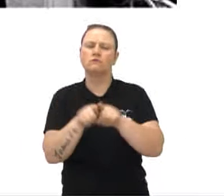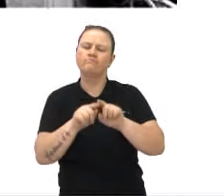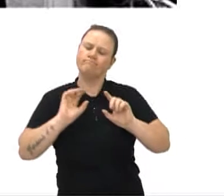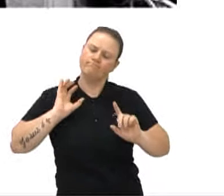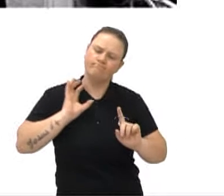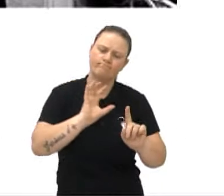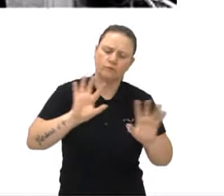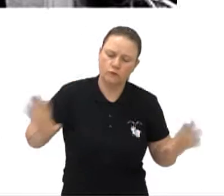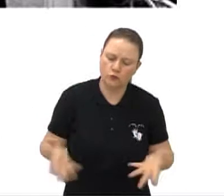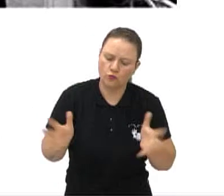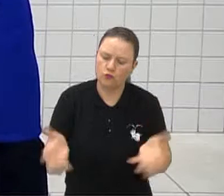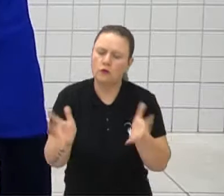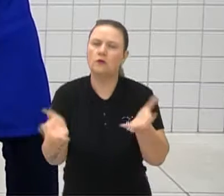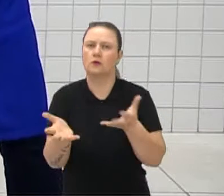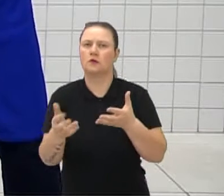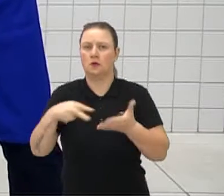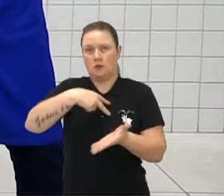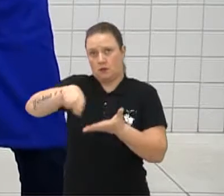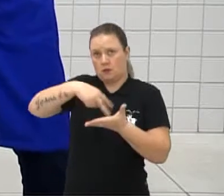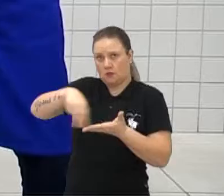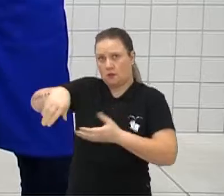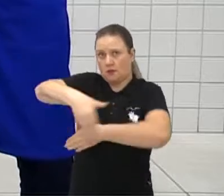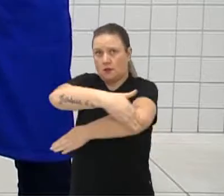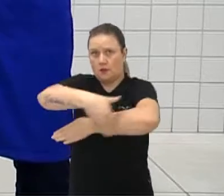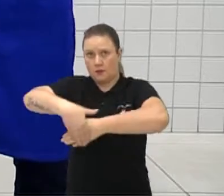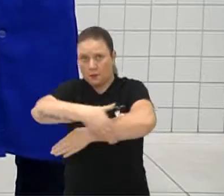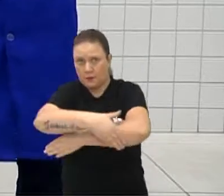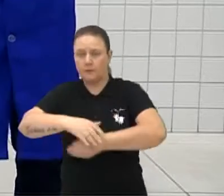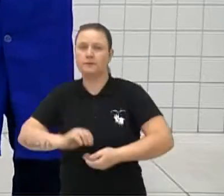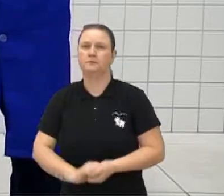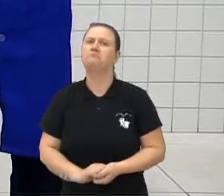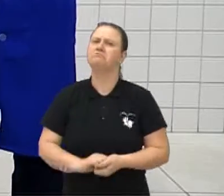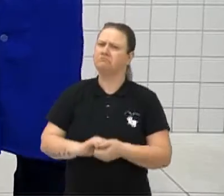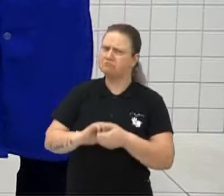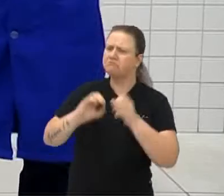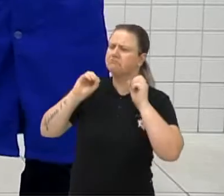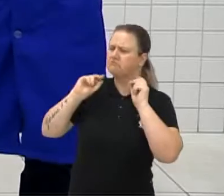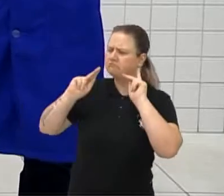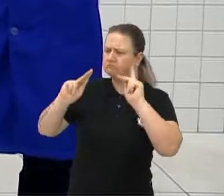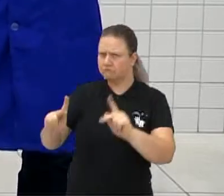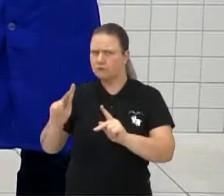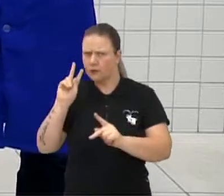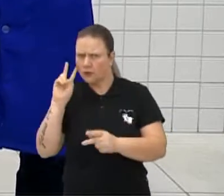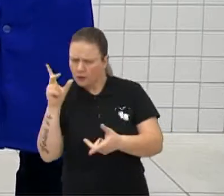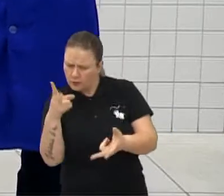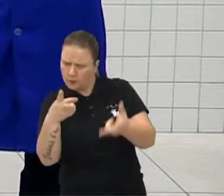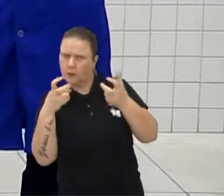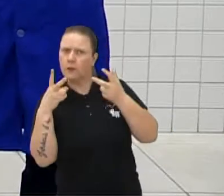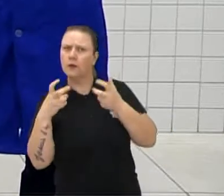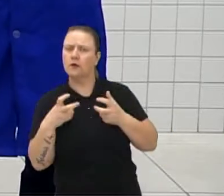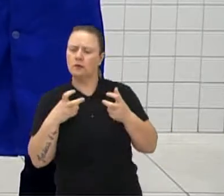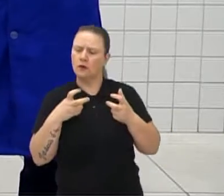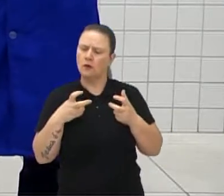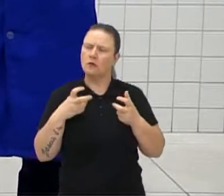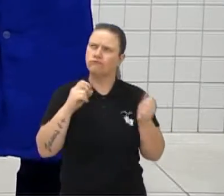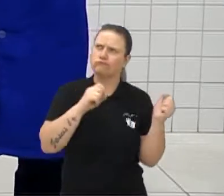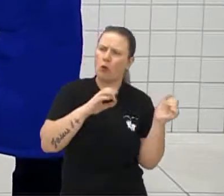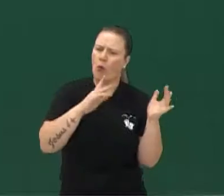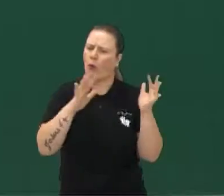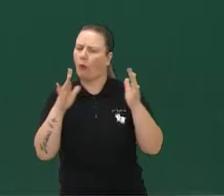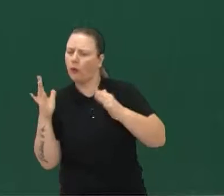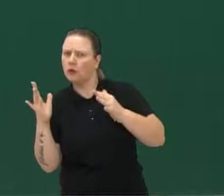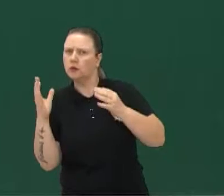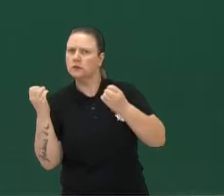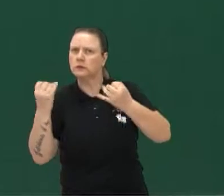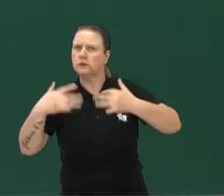a dança de rua. Muito bem. Vocês estão acompanhando o nosso raciocínio, esse nosso caminho pela dança de rua?